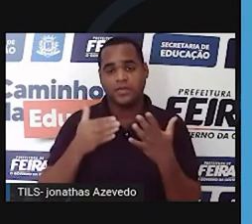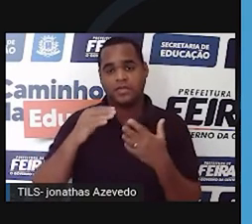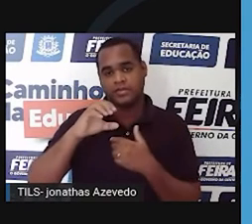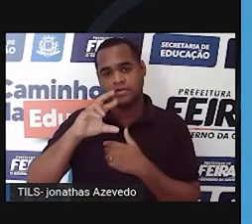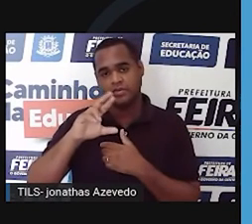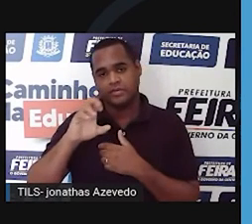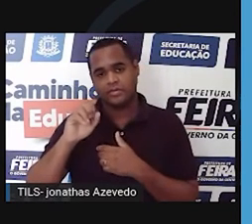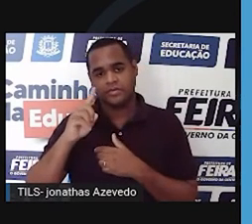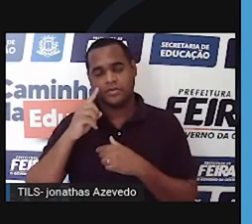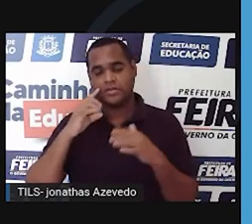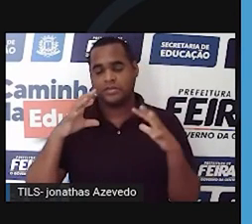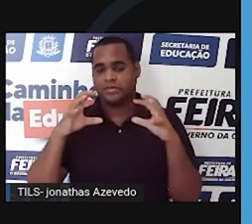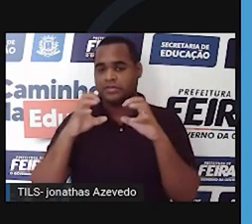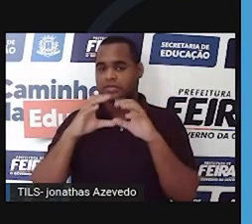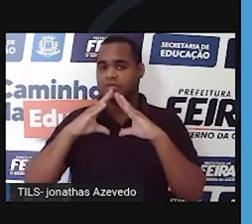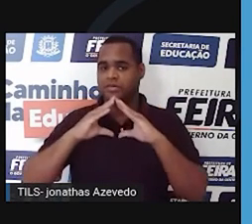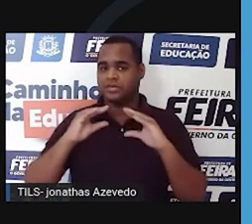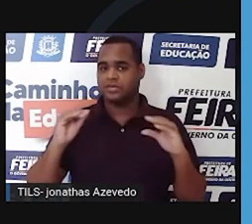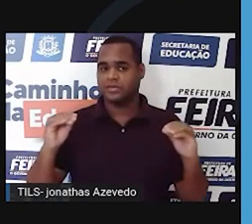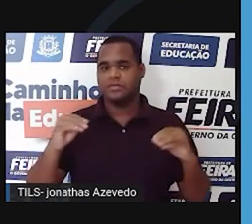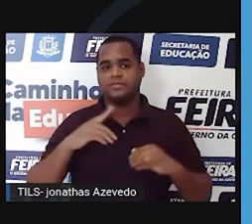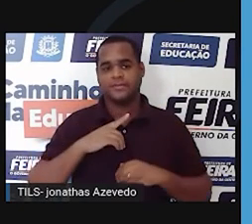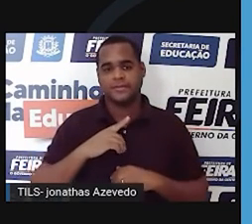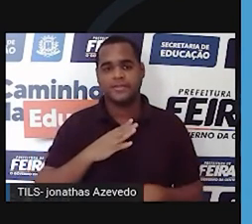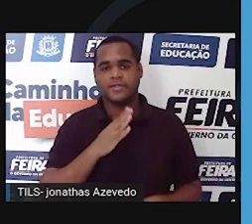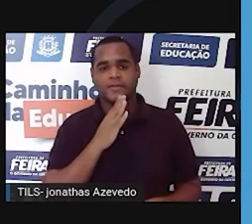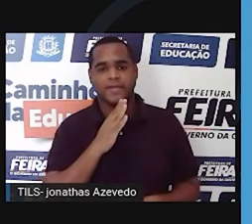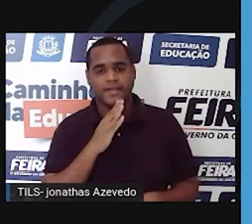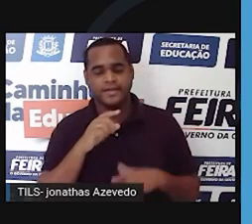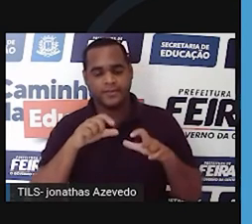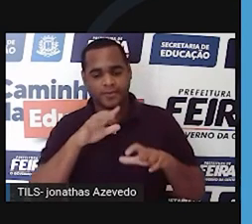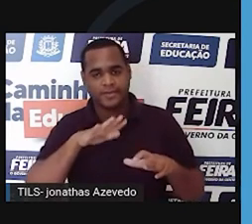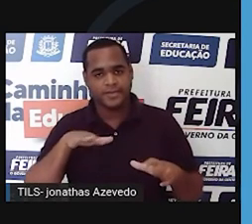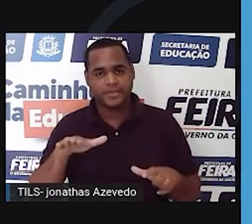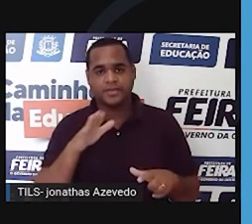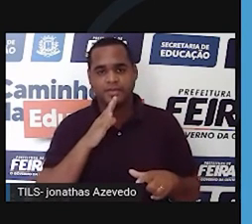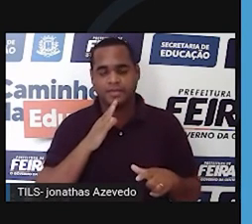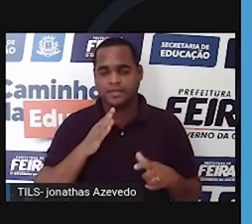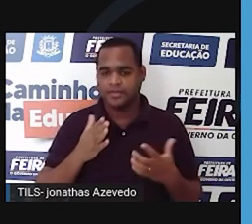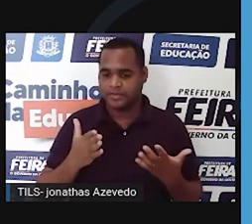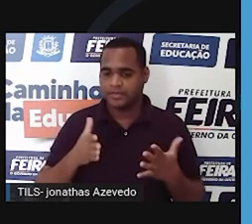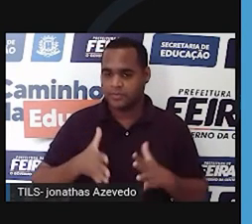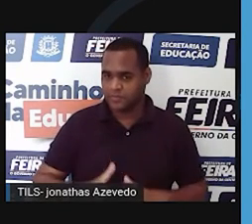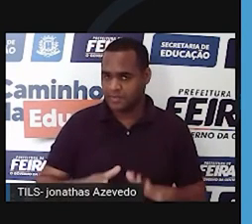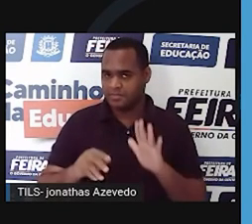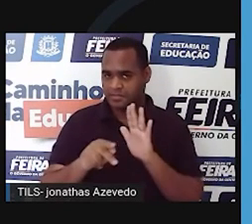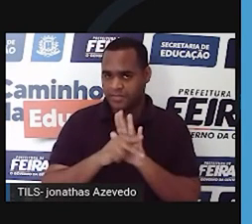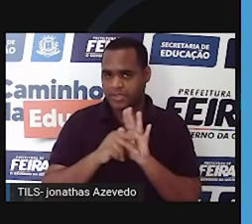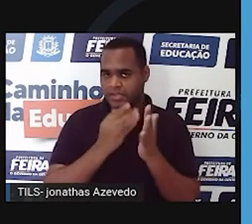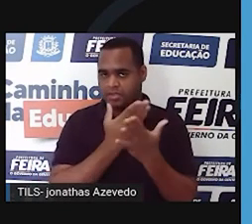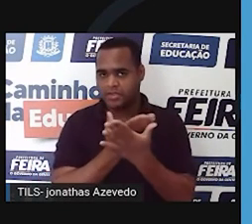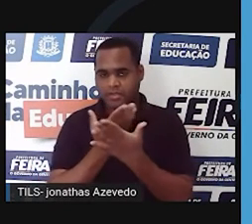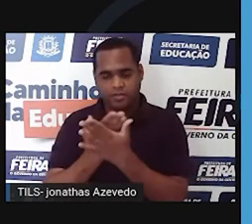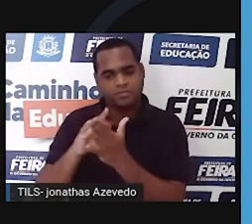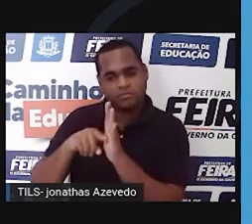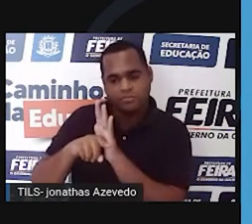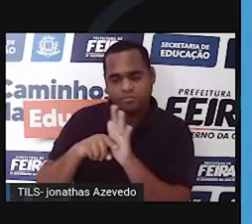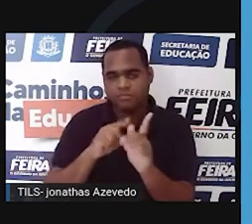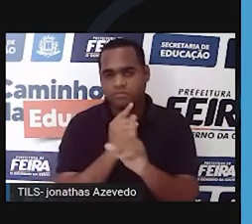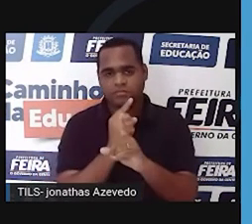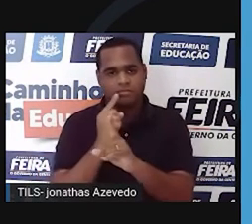são de extremos. Kátia conhece bem o Pantanal. Nascida em Poconé passou a vida estudando esse bioma.